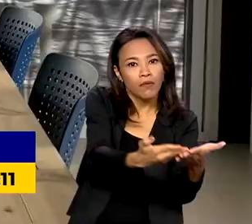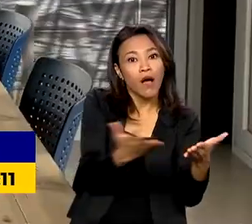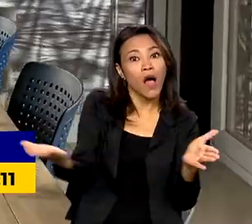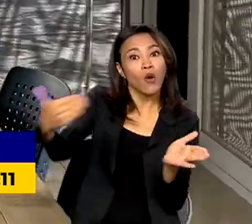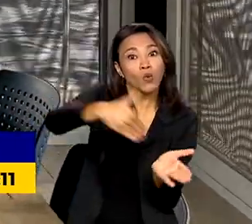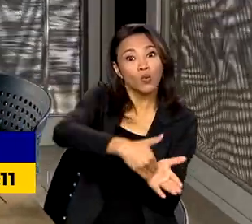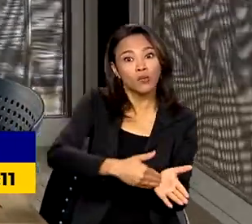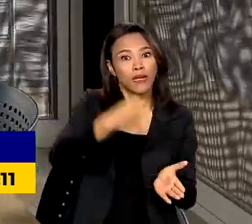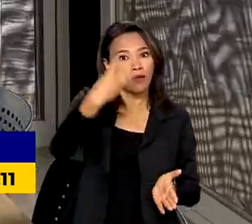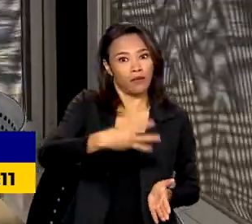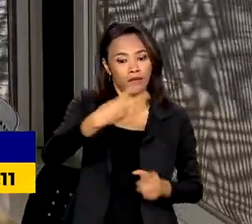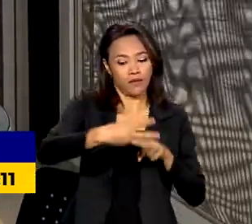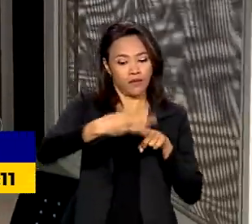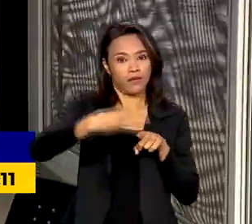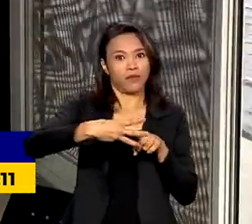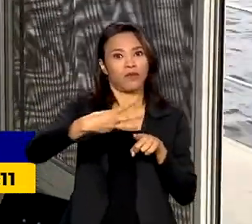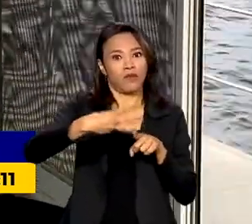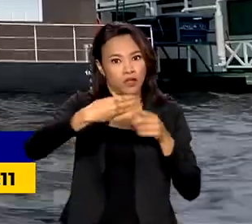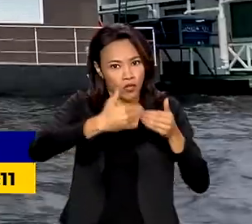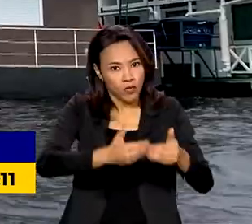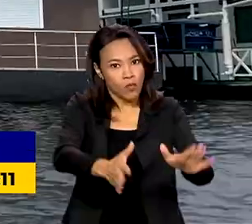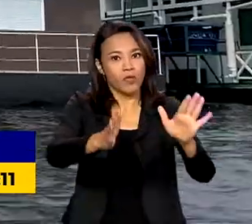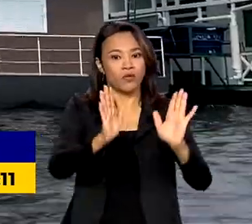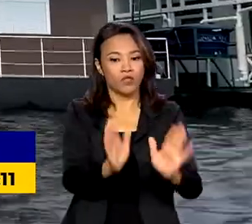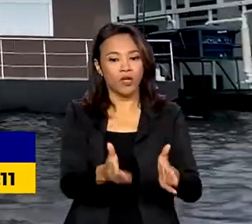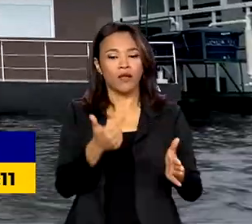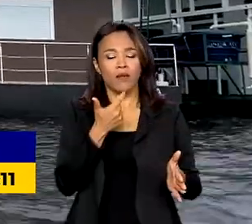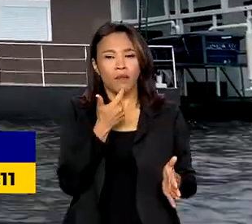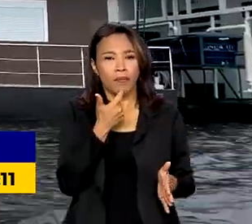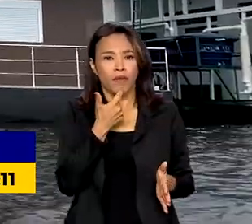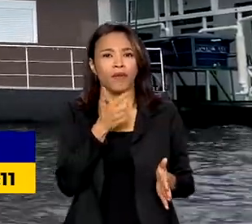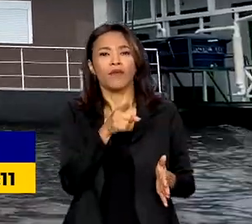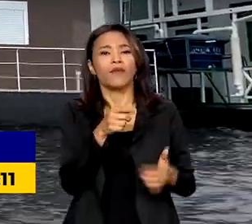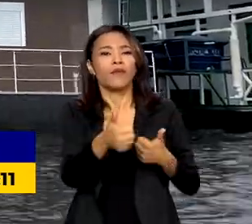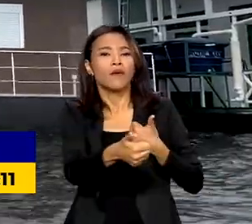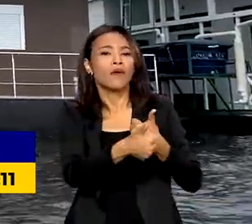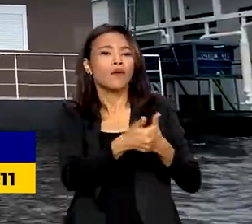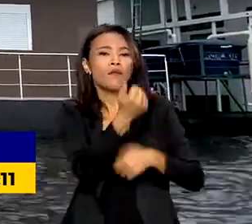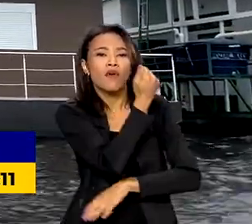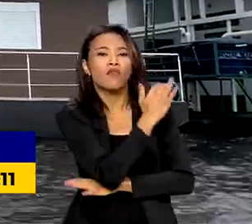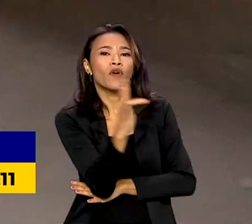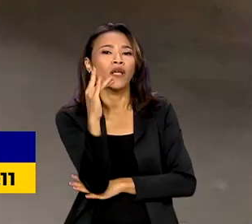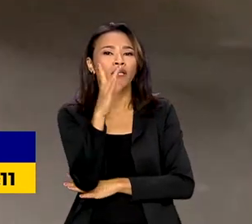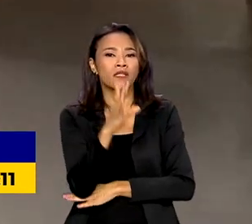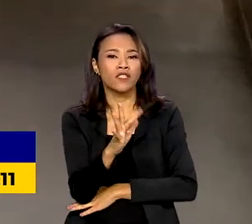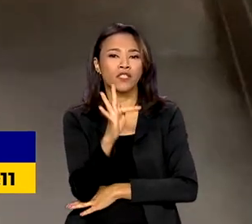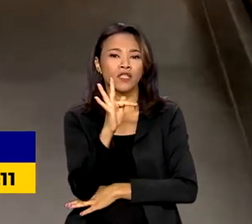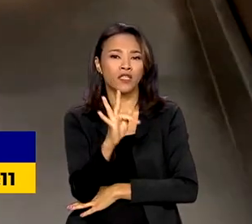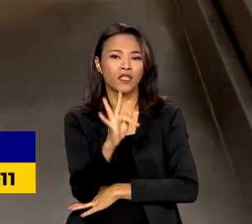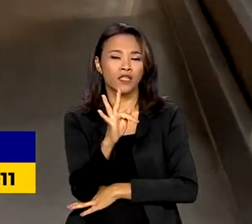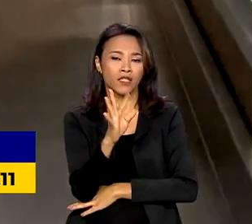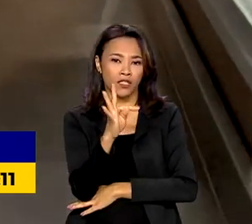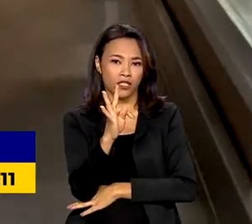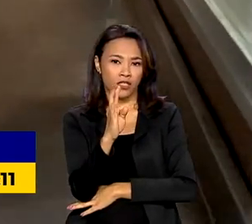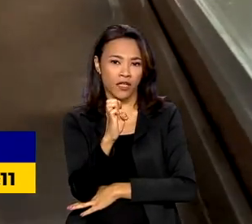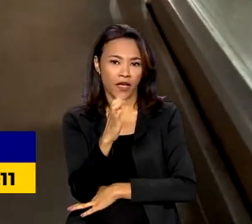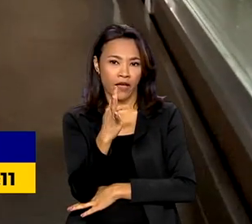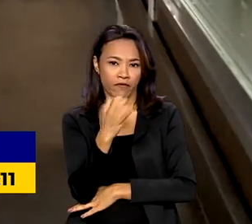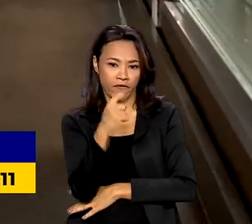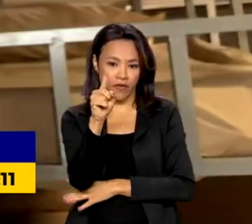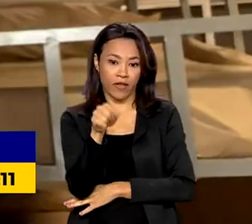terceira que acabou de entrar em operação, está próximo à Floresta Nacional de Tefé. O laboratório possui